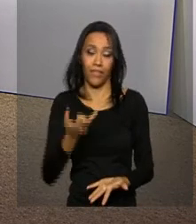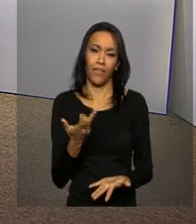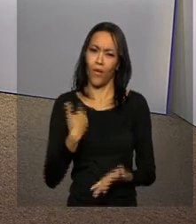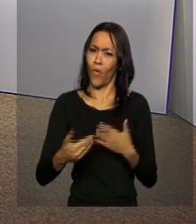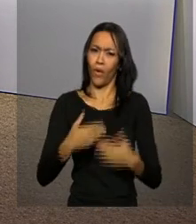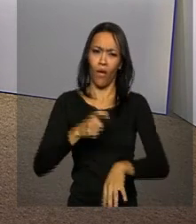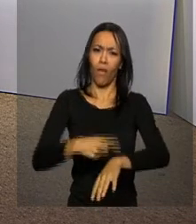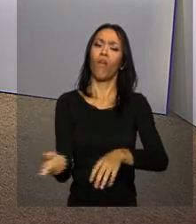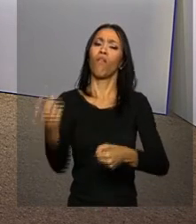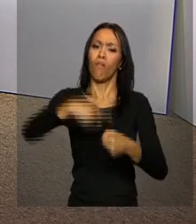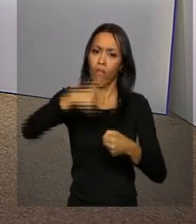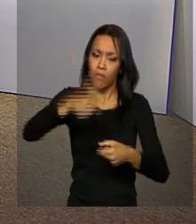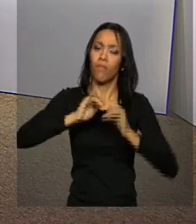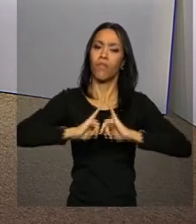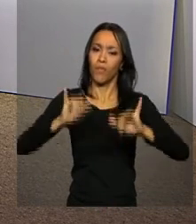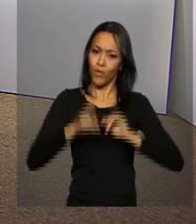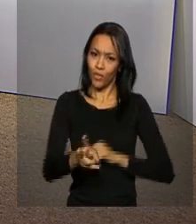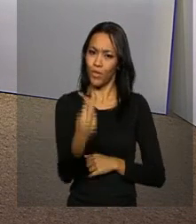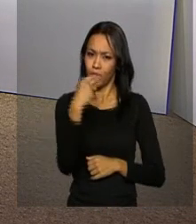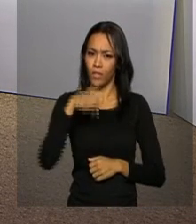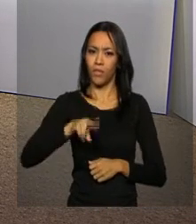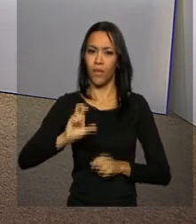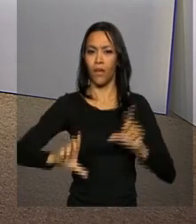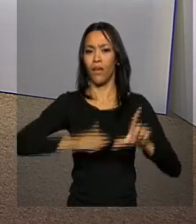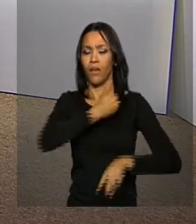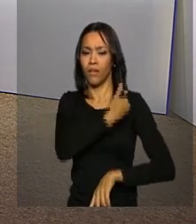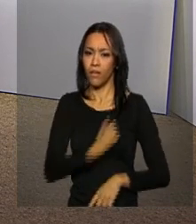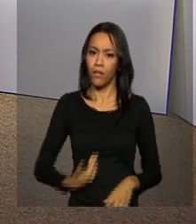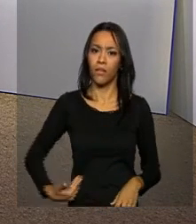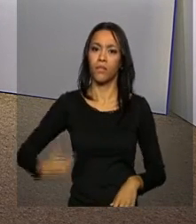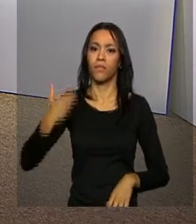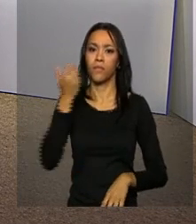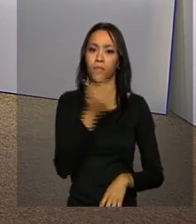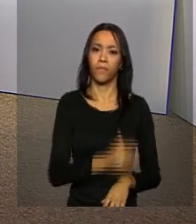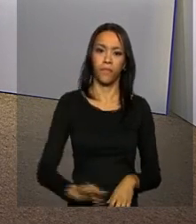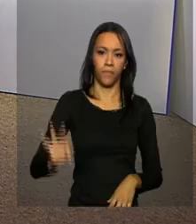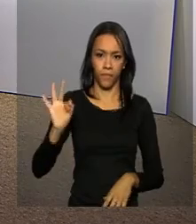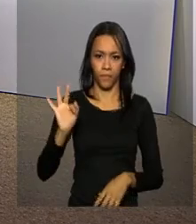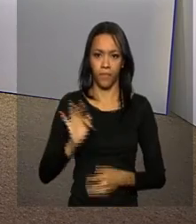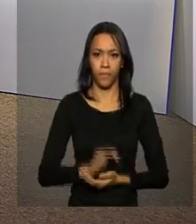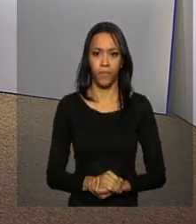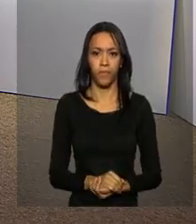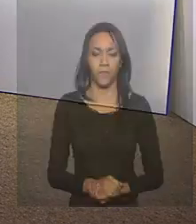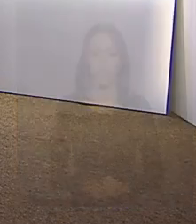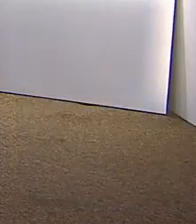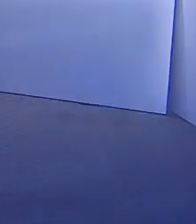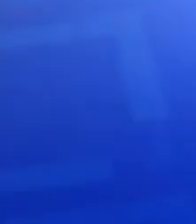a qualquer momento com outras informações. Continue com a gente aqui na NBR, a TV do Governo Federal.